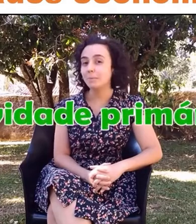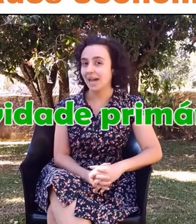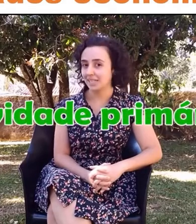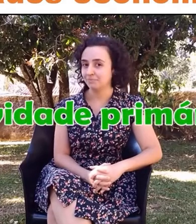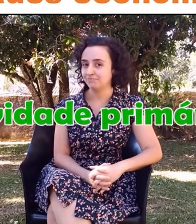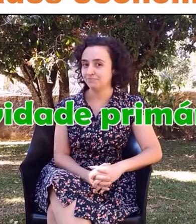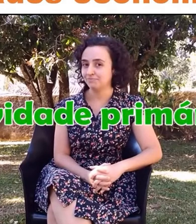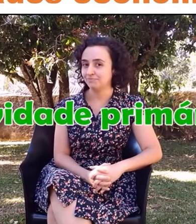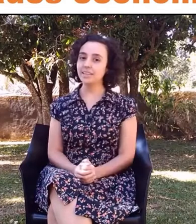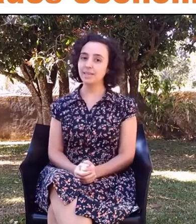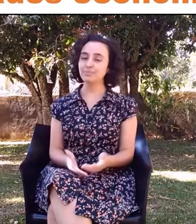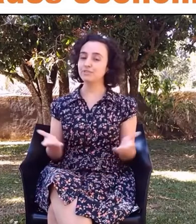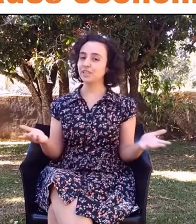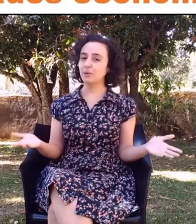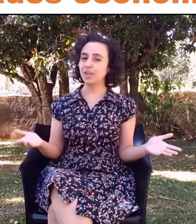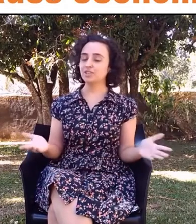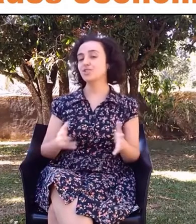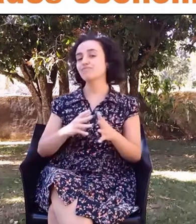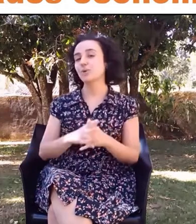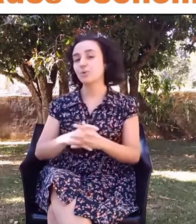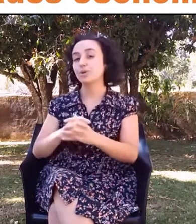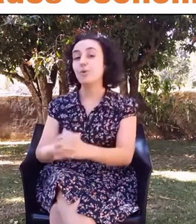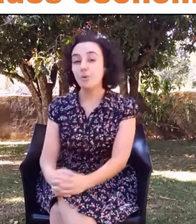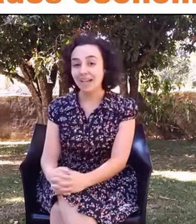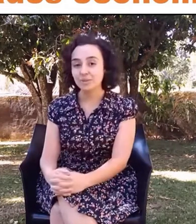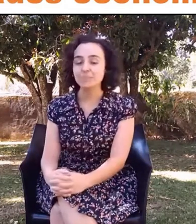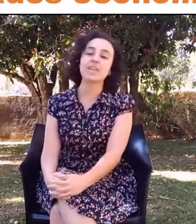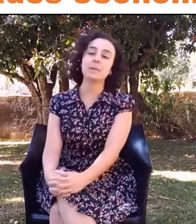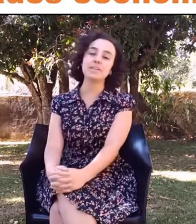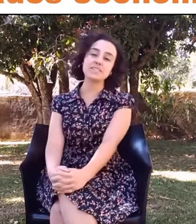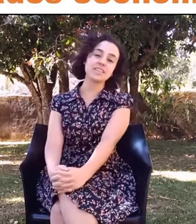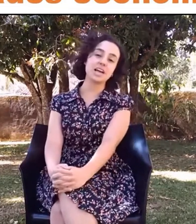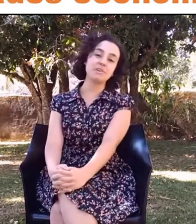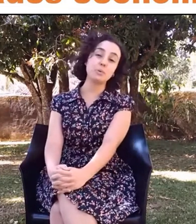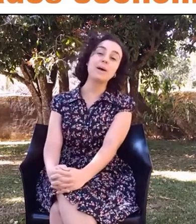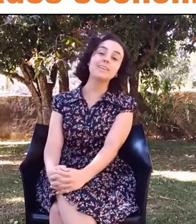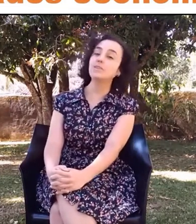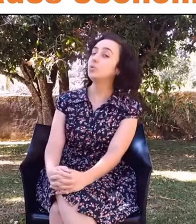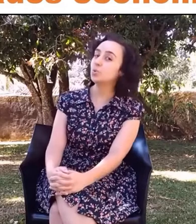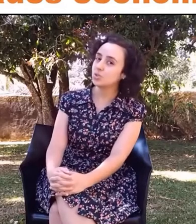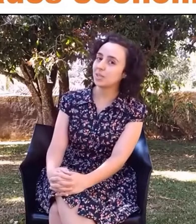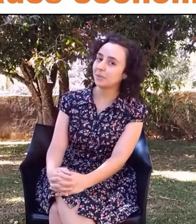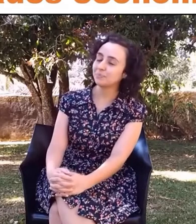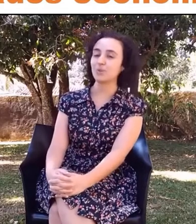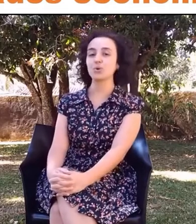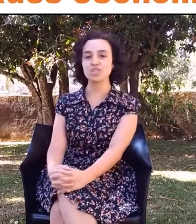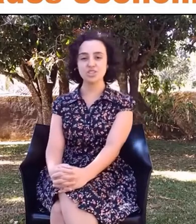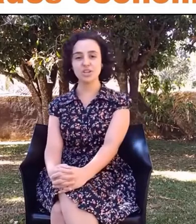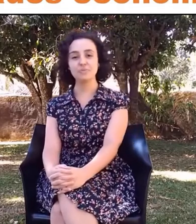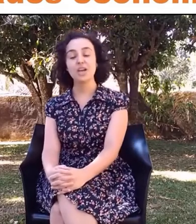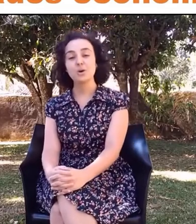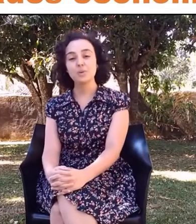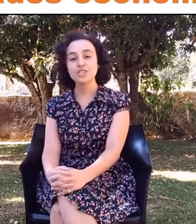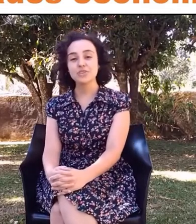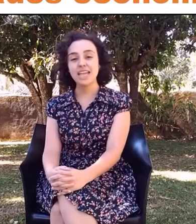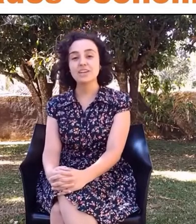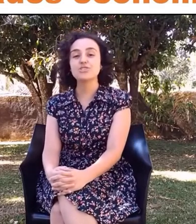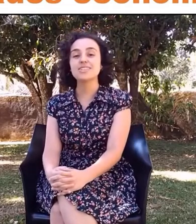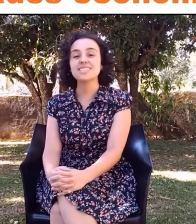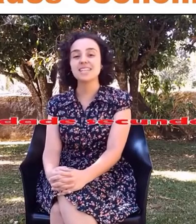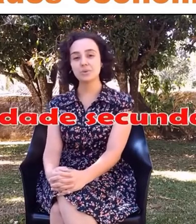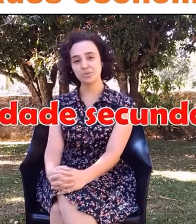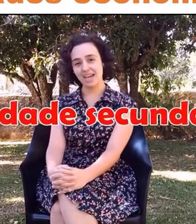primária. E, finalmente, o número 4 representava uma indústria, ou seja, uma